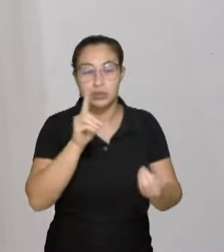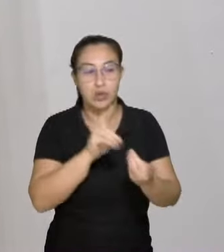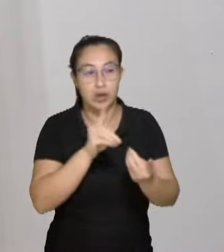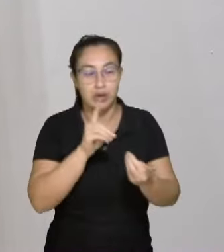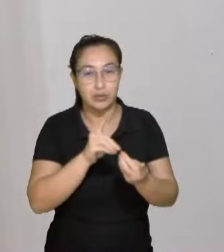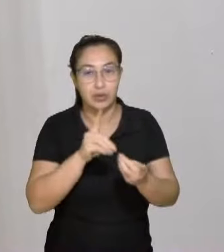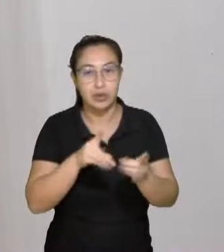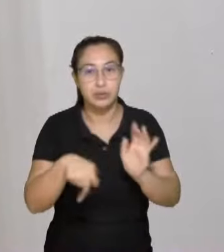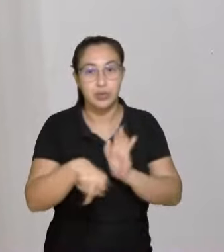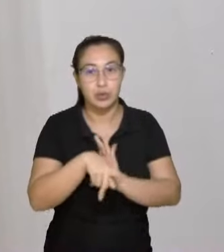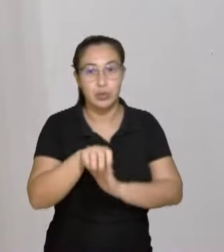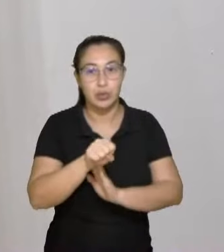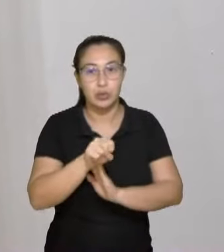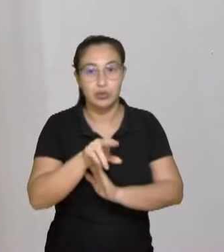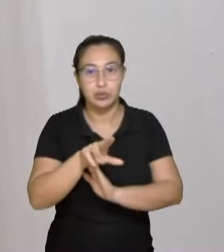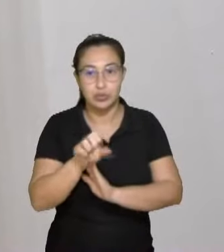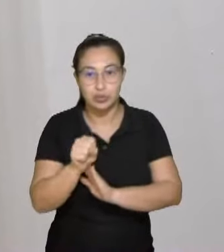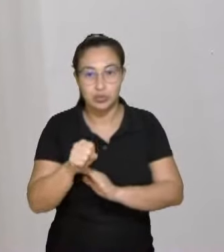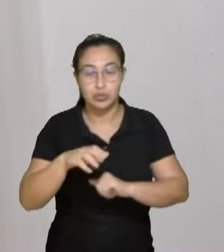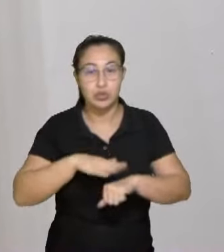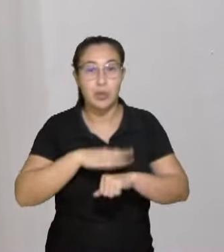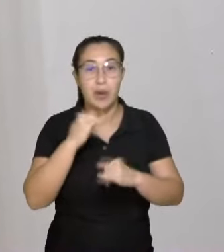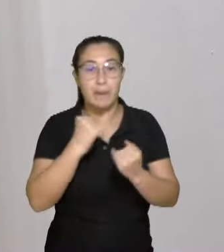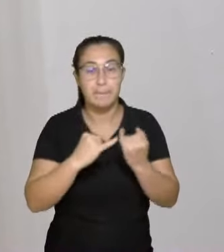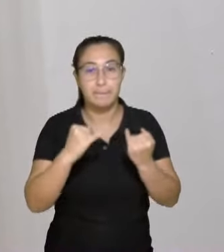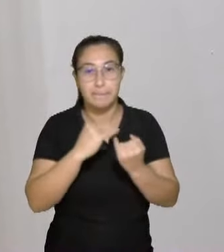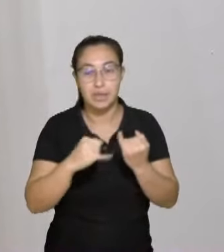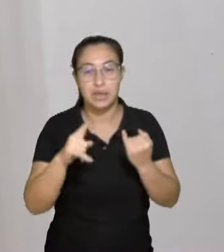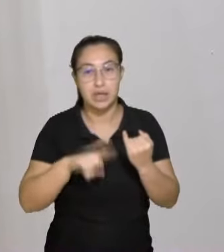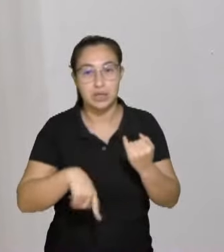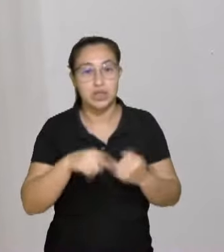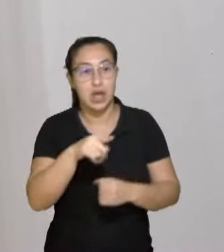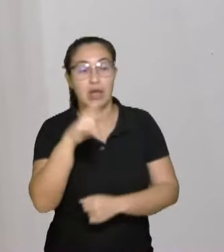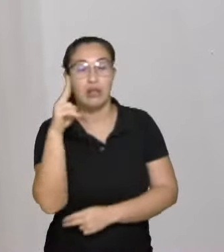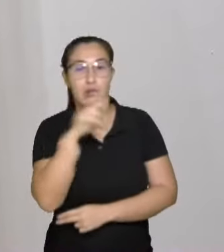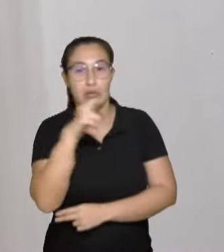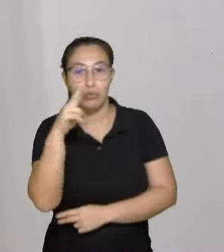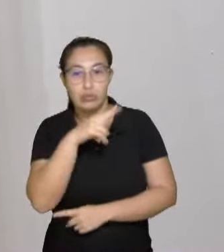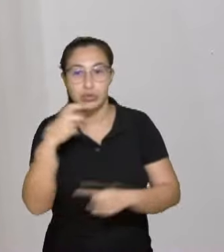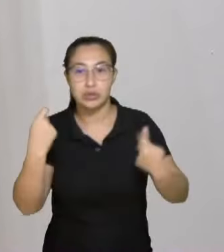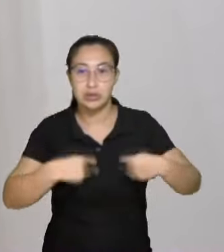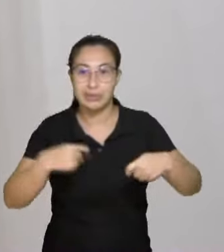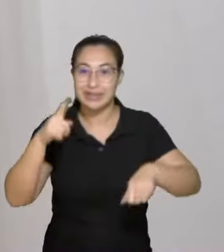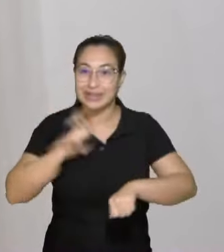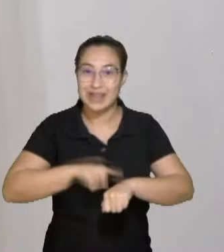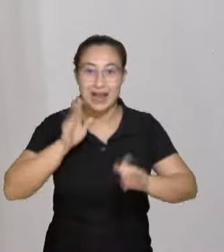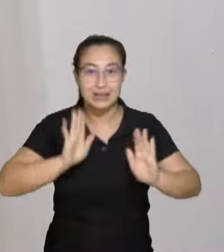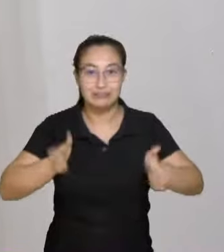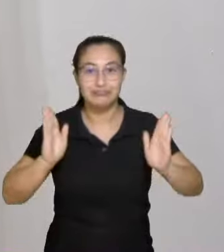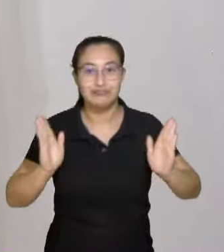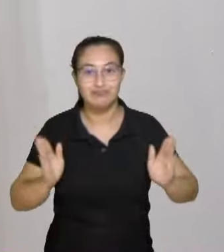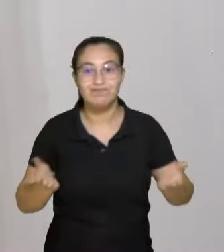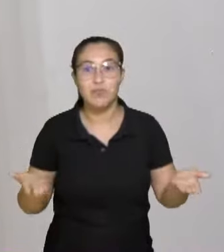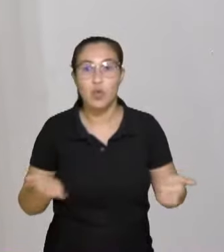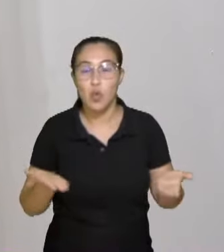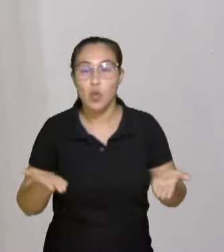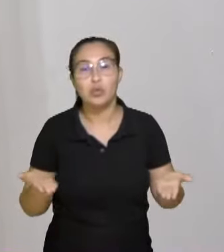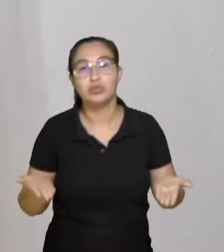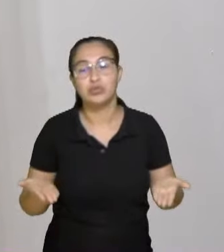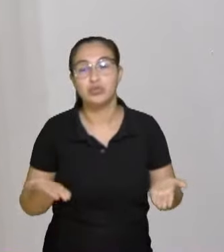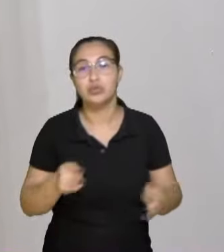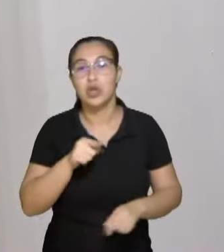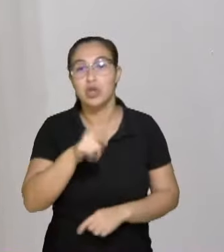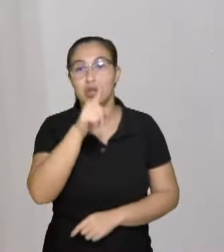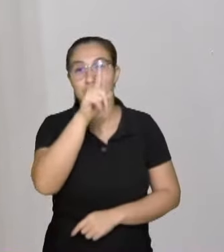e mais da metade das cirurgias são casos de urgência. Hoje o hospital acolhe